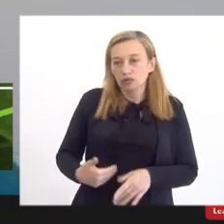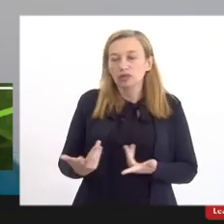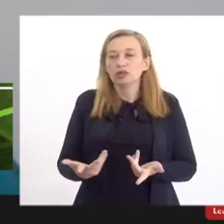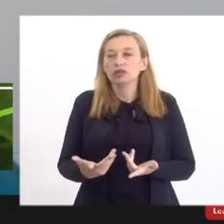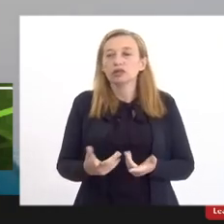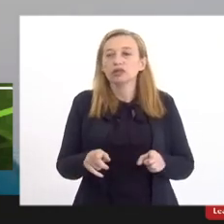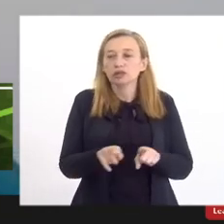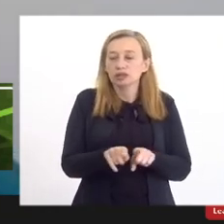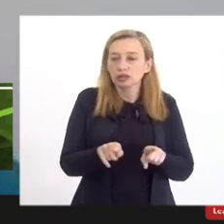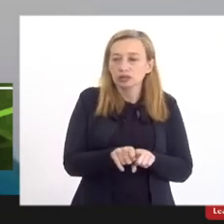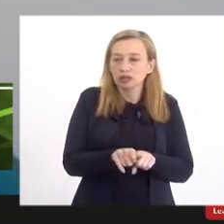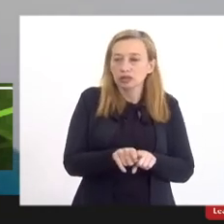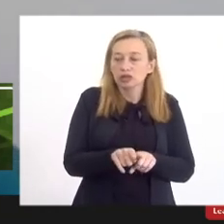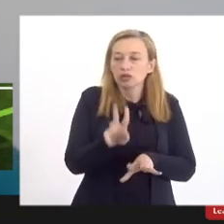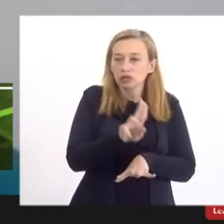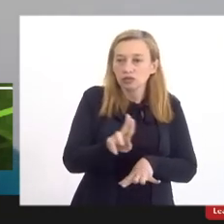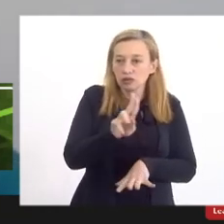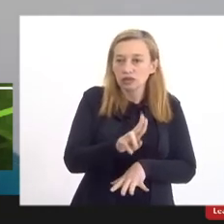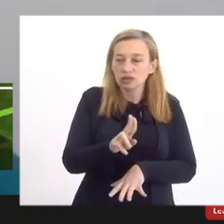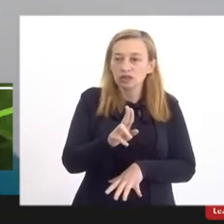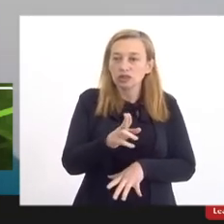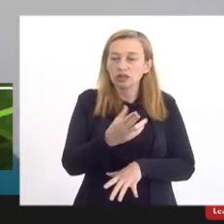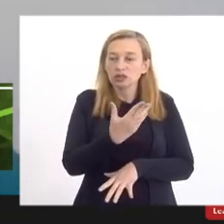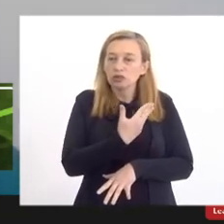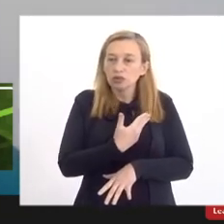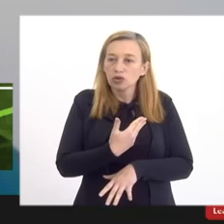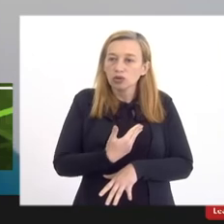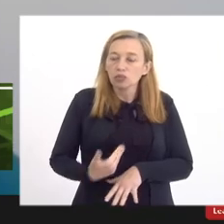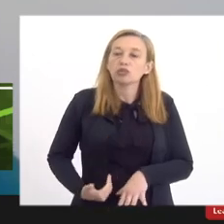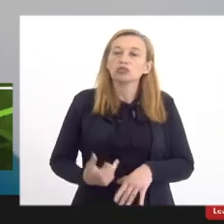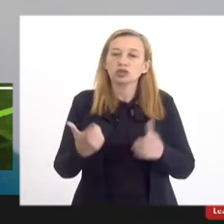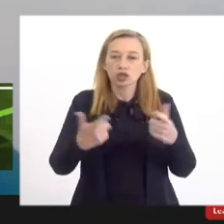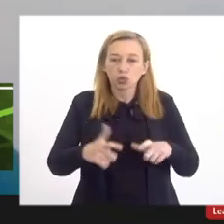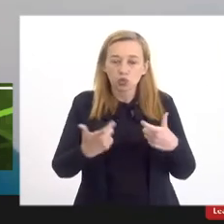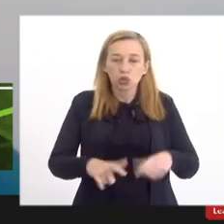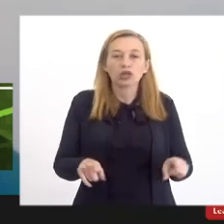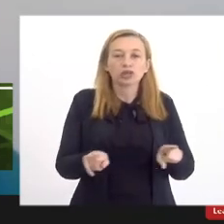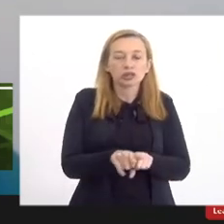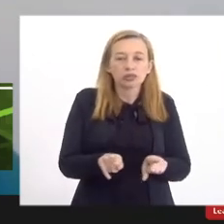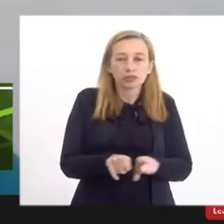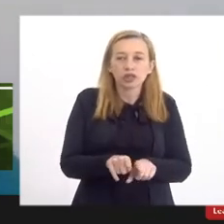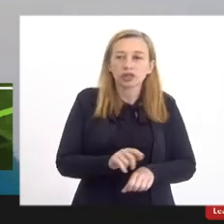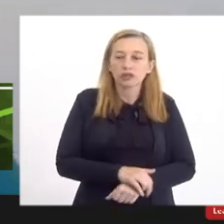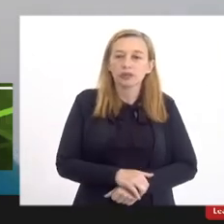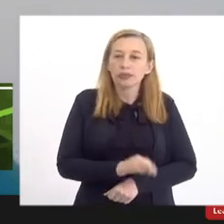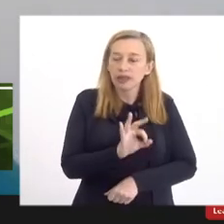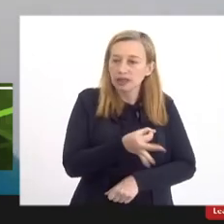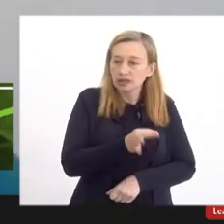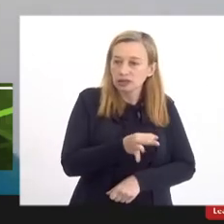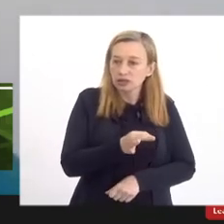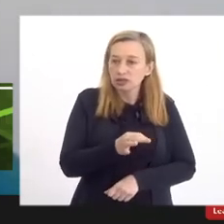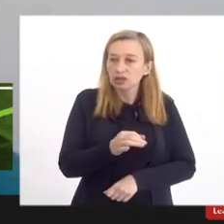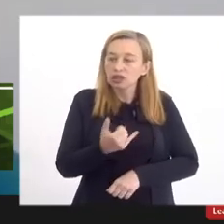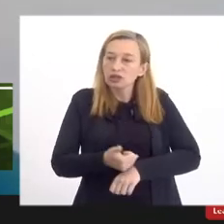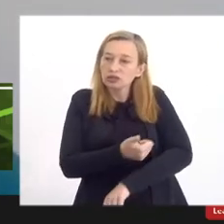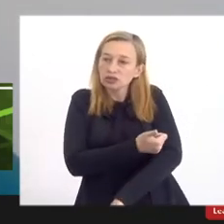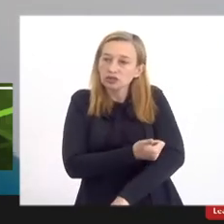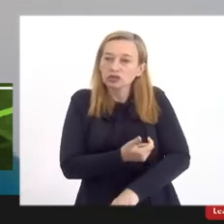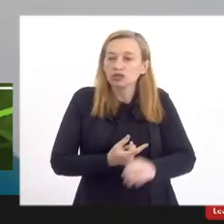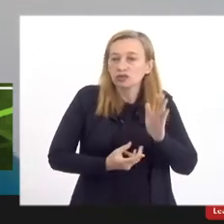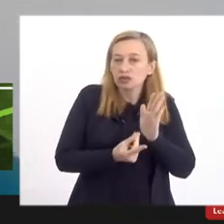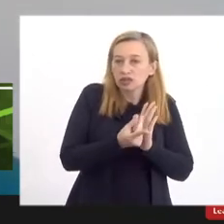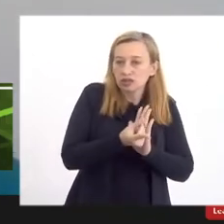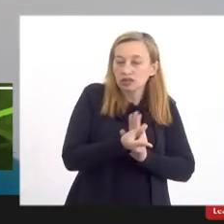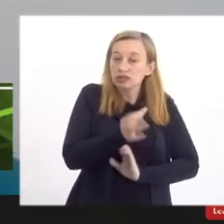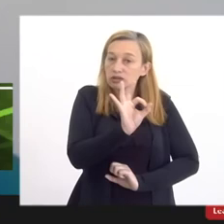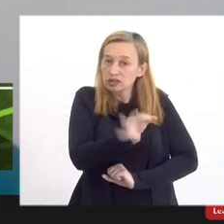da presença da universidade pública naquela região e acima de tudo a garantia de infraestrutura e de financiamento